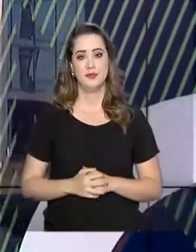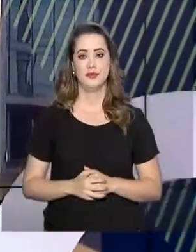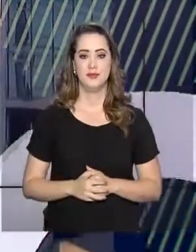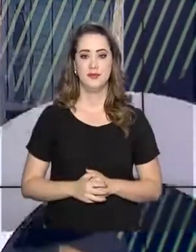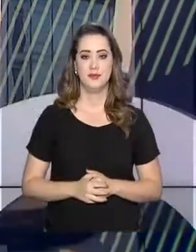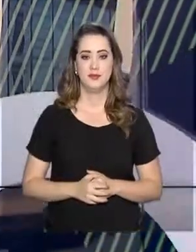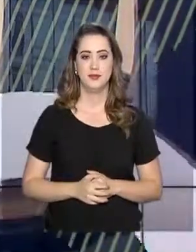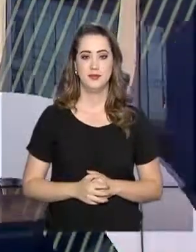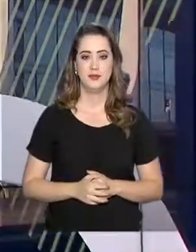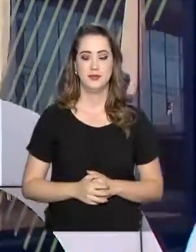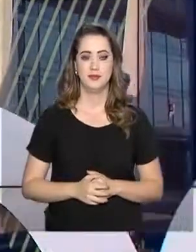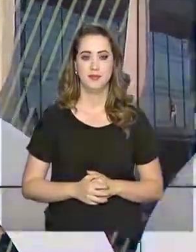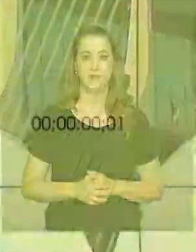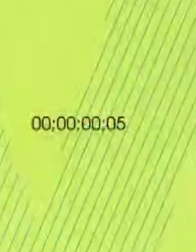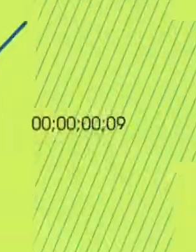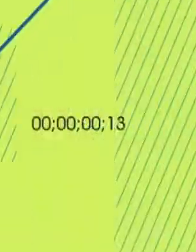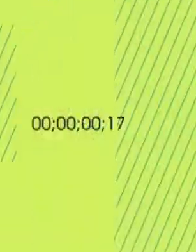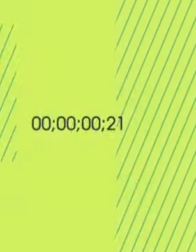da TV Brasil.